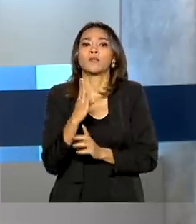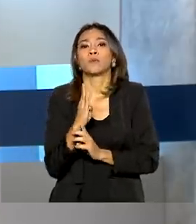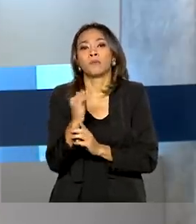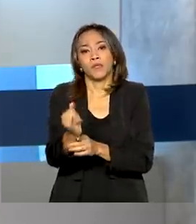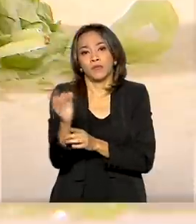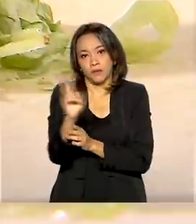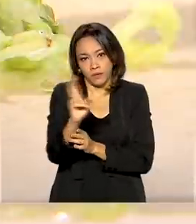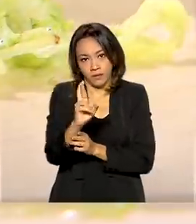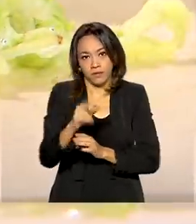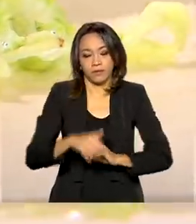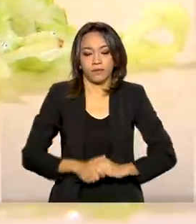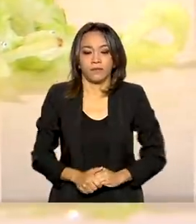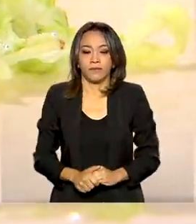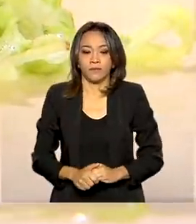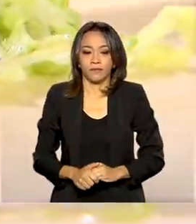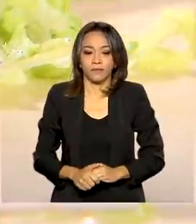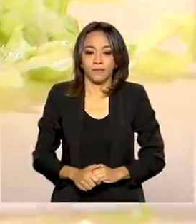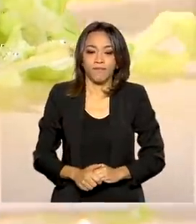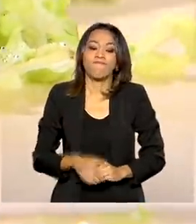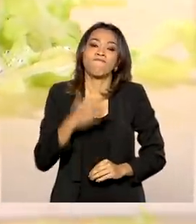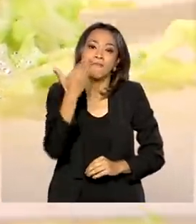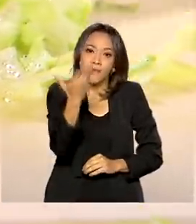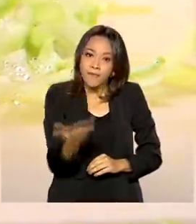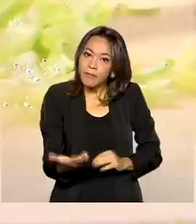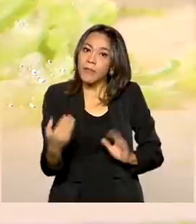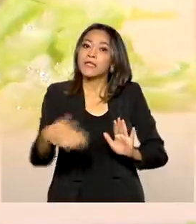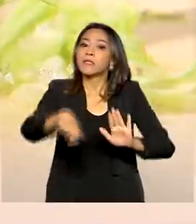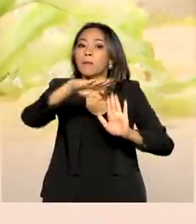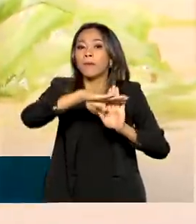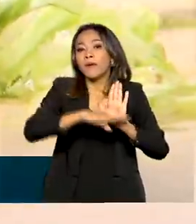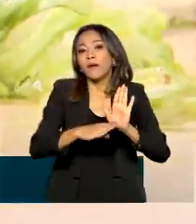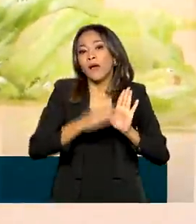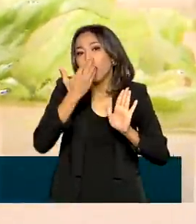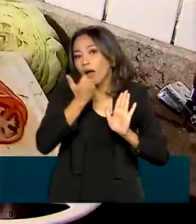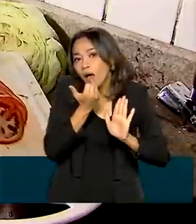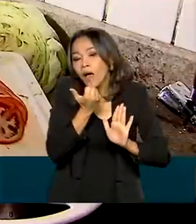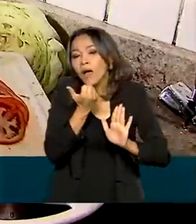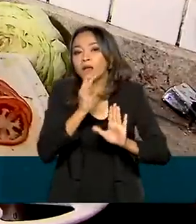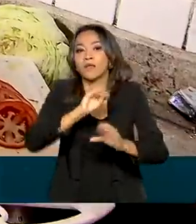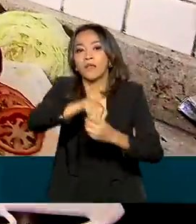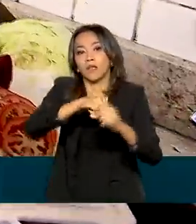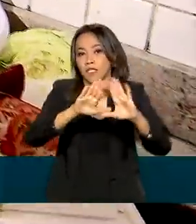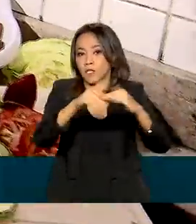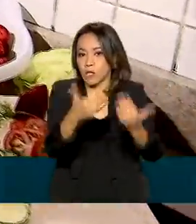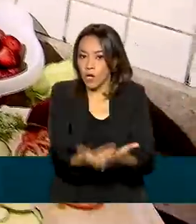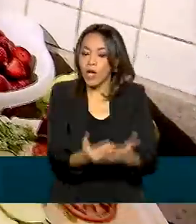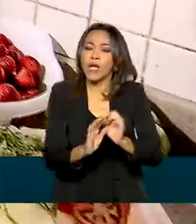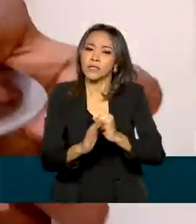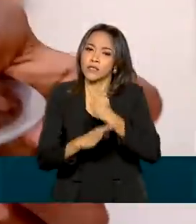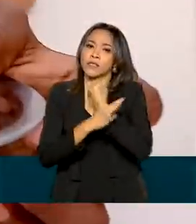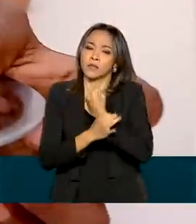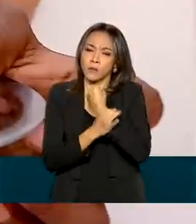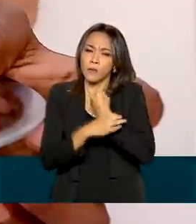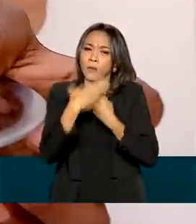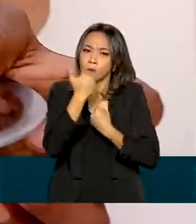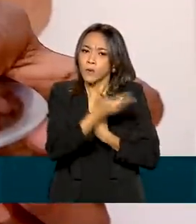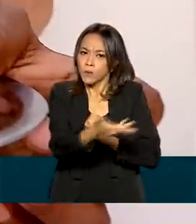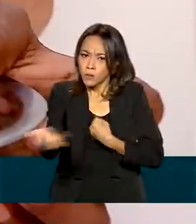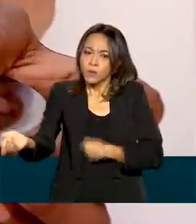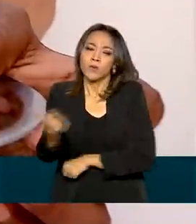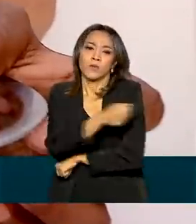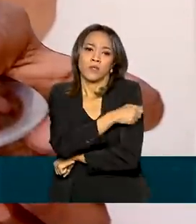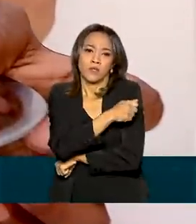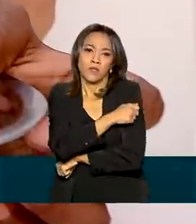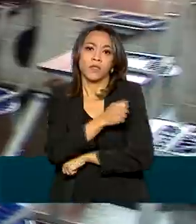de reais. O Programa Nacional de Alimentação Escolar garante alimentação aos alunos do ensino